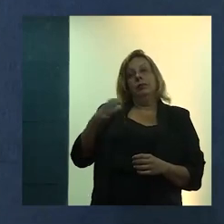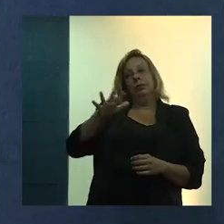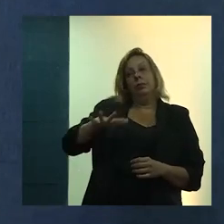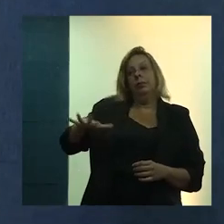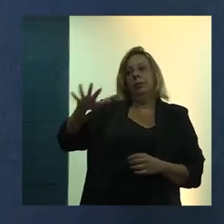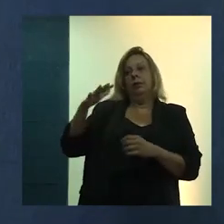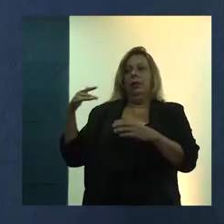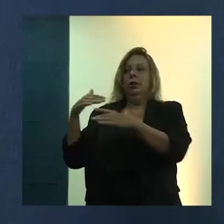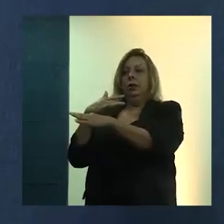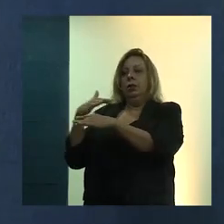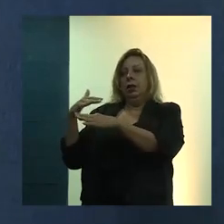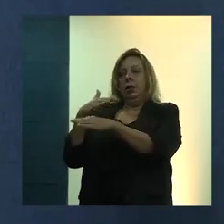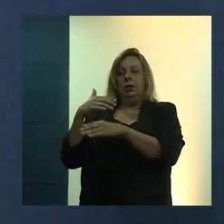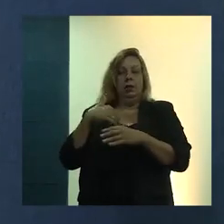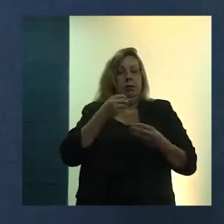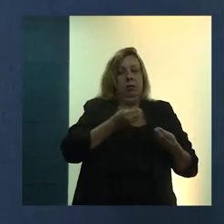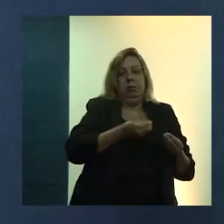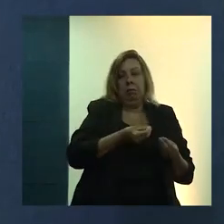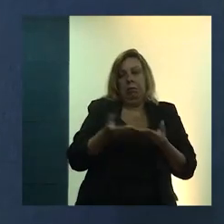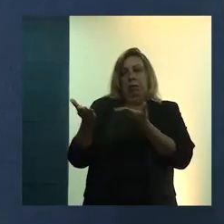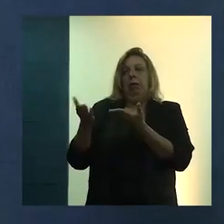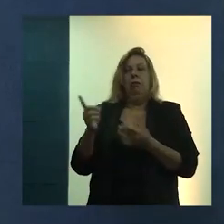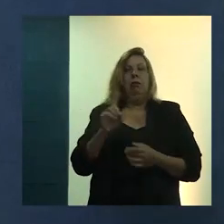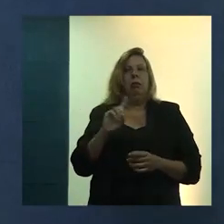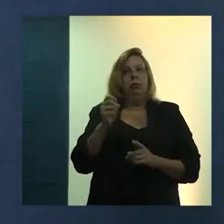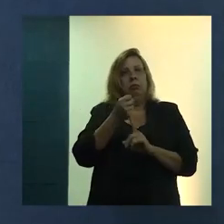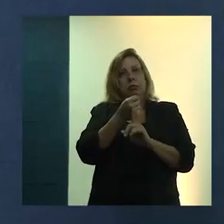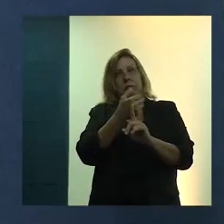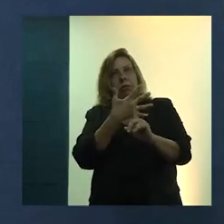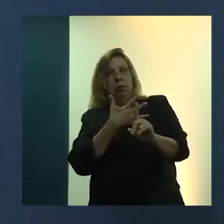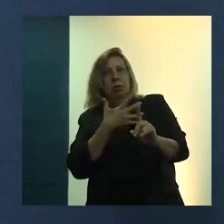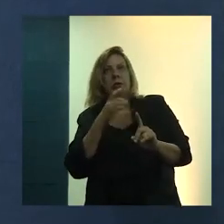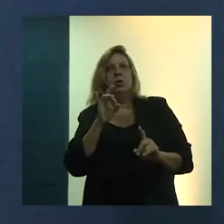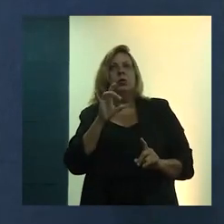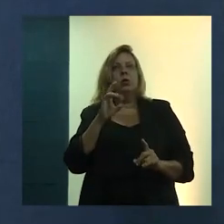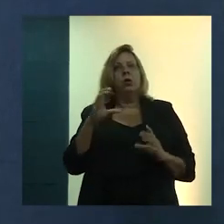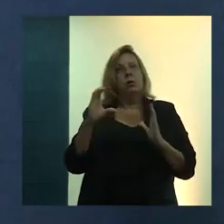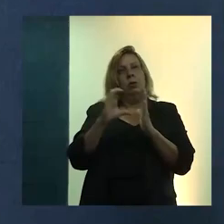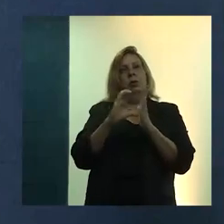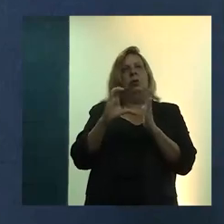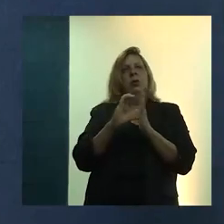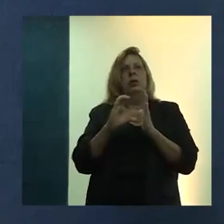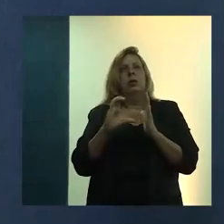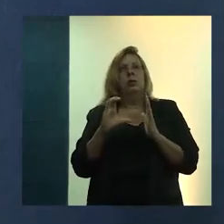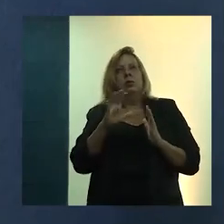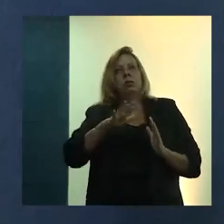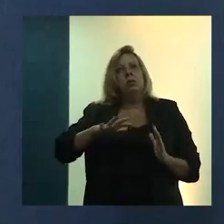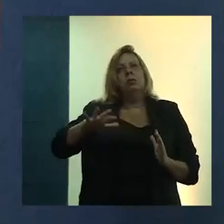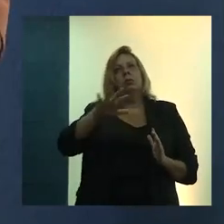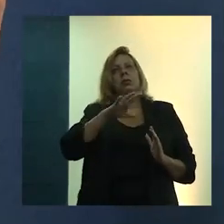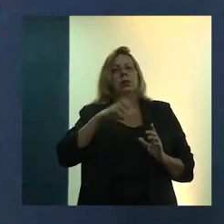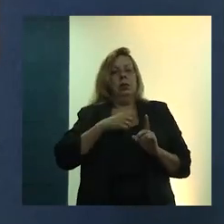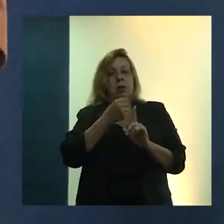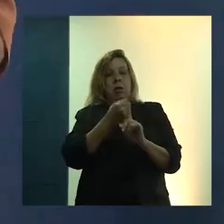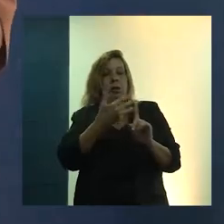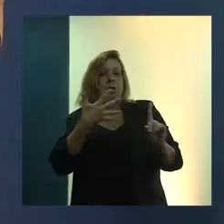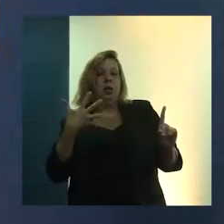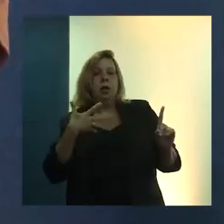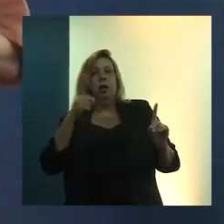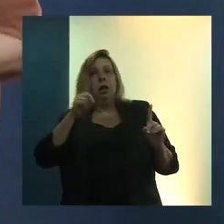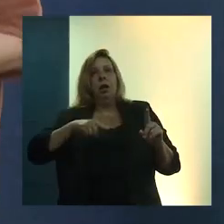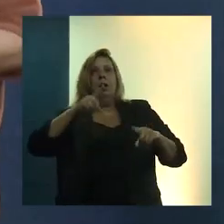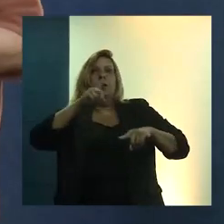Não é só levar o que nós fazemos. A extensão não é só estar com as comunidades. A extensão é o produto da